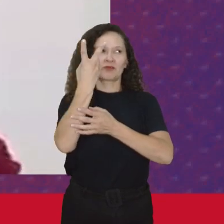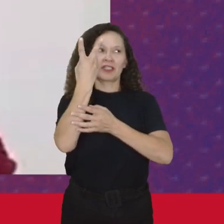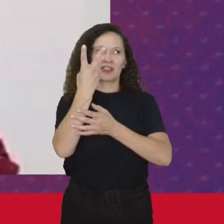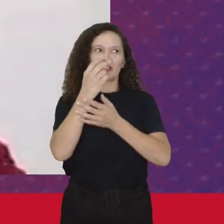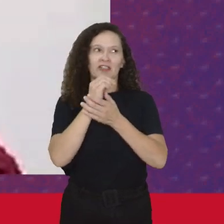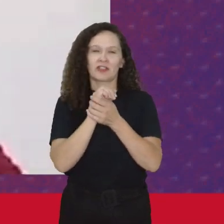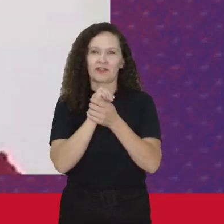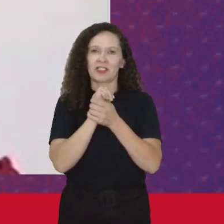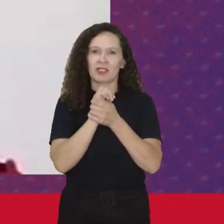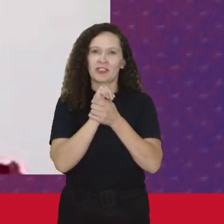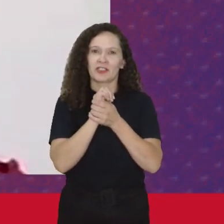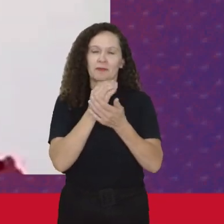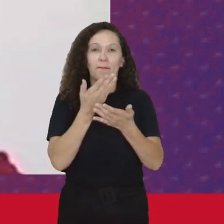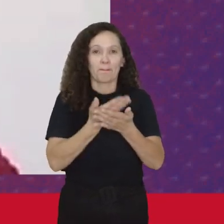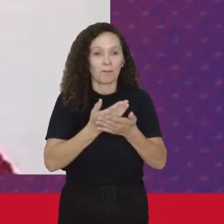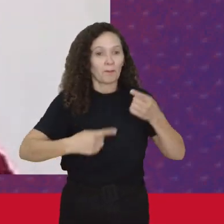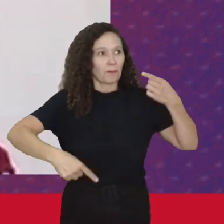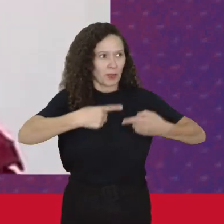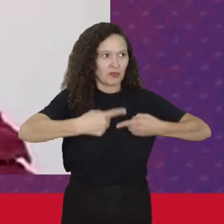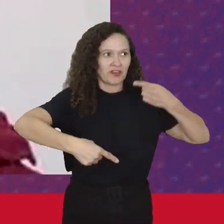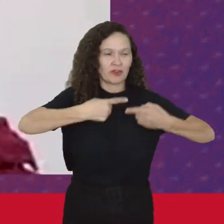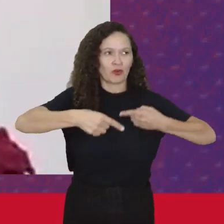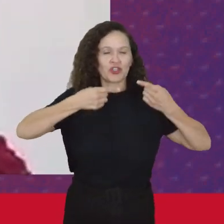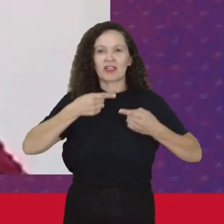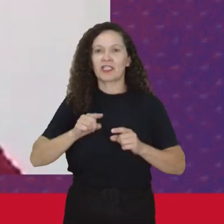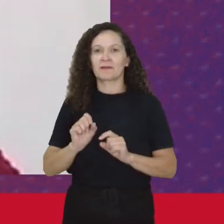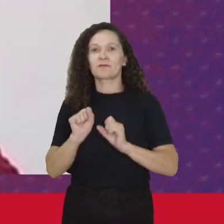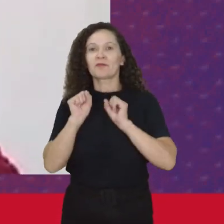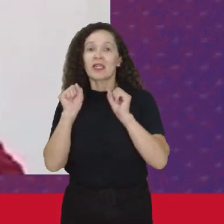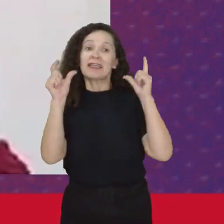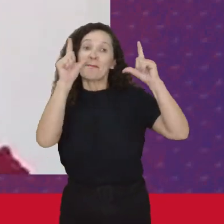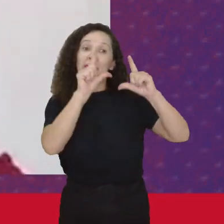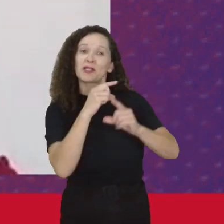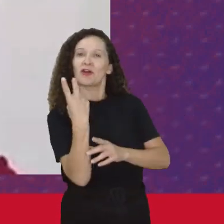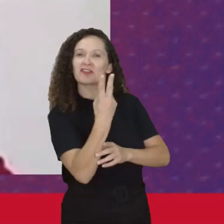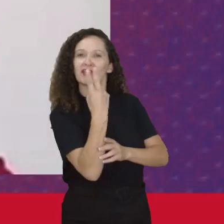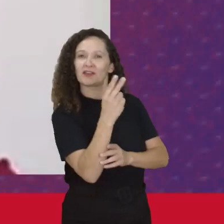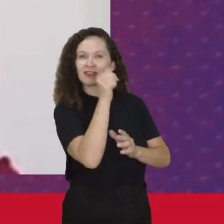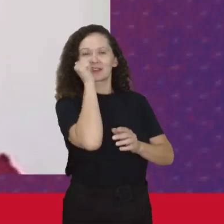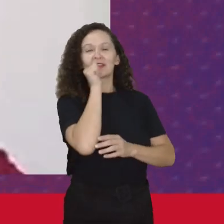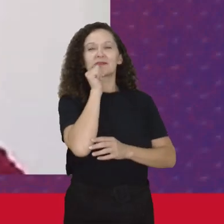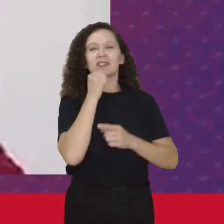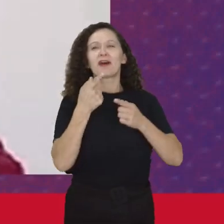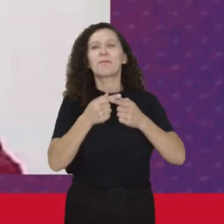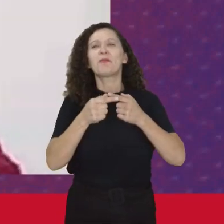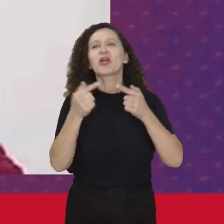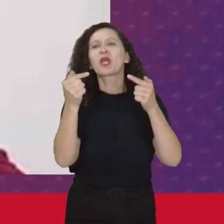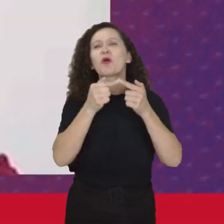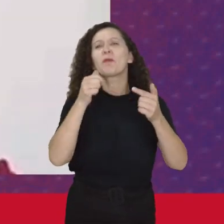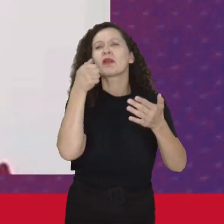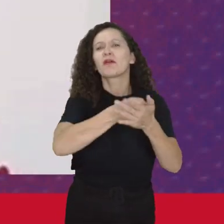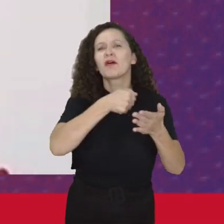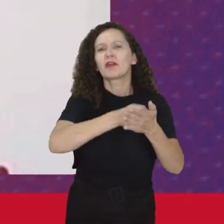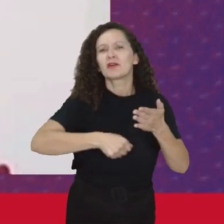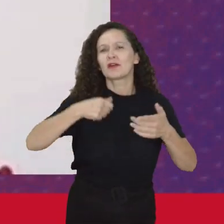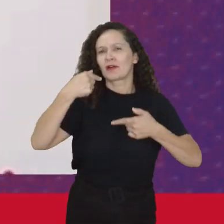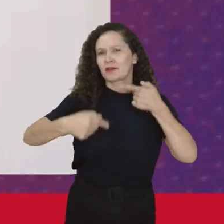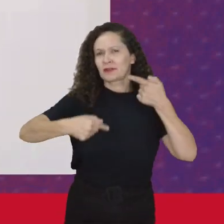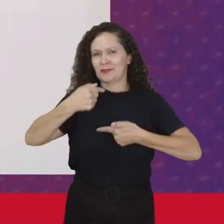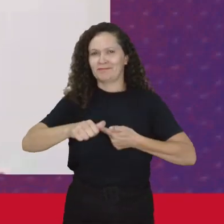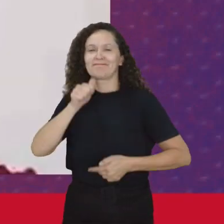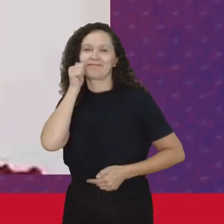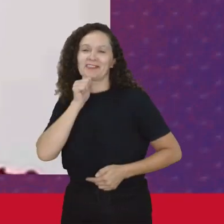Altruísmo De respeito Eles fossem Menores E por que Isso tem a ver Com a luta Das mulheres Porque